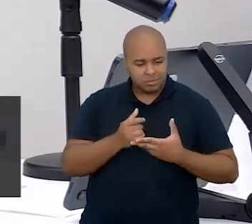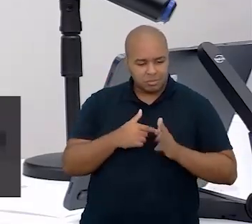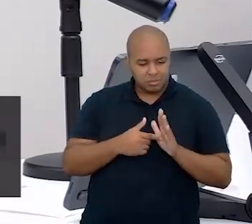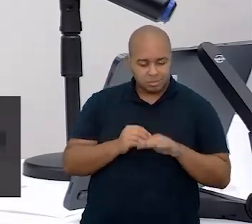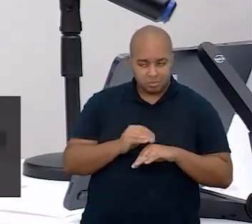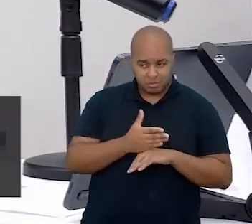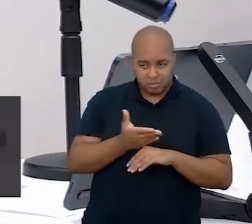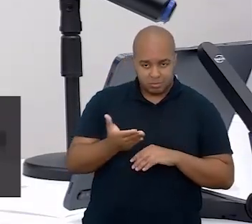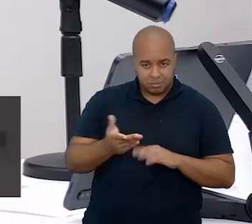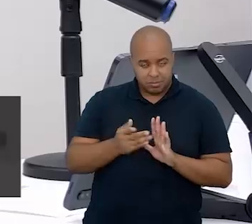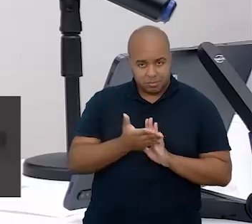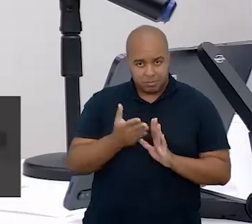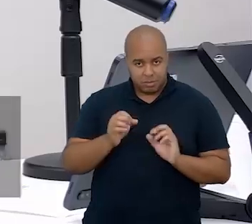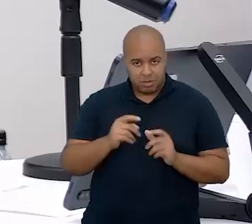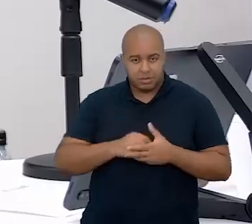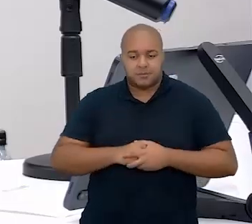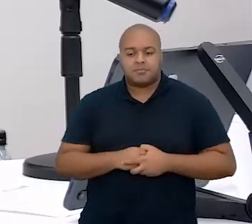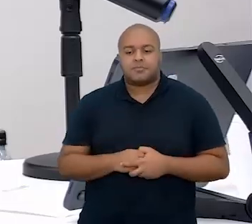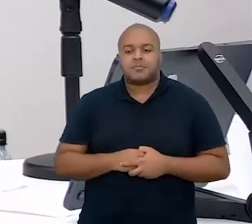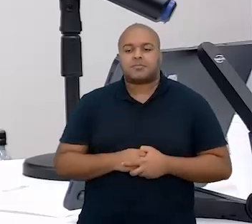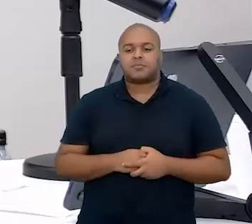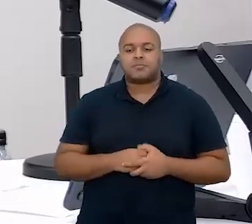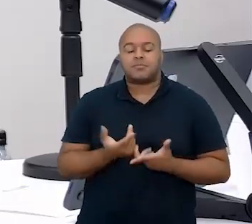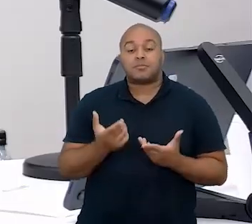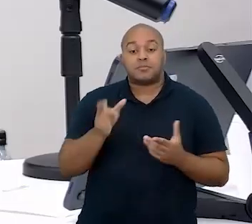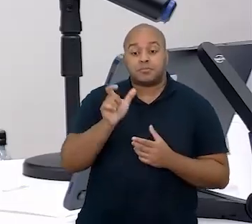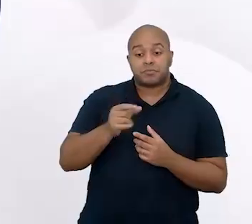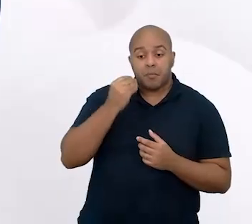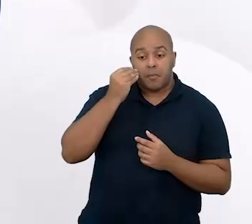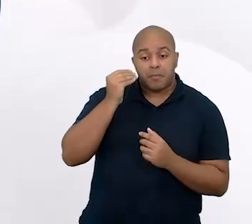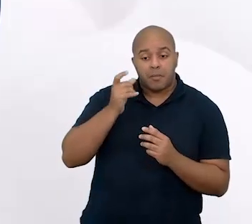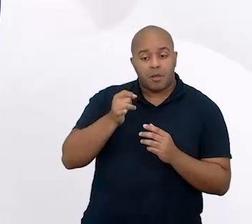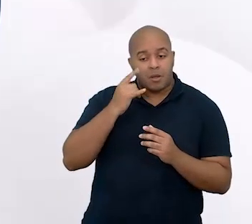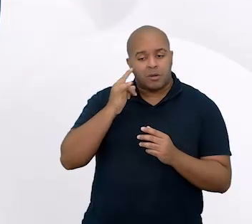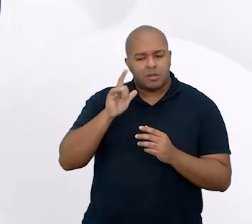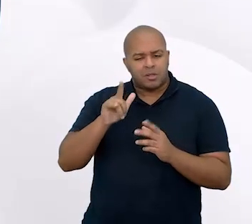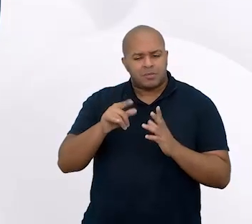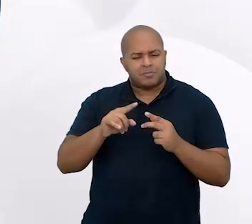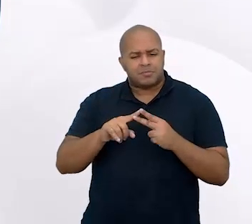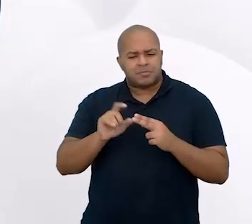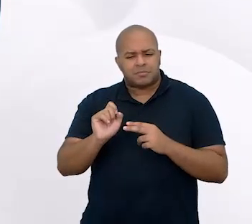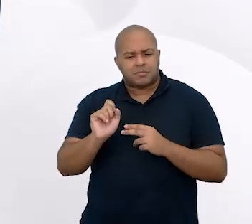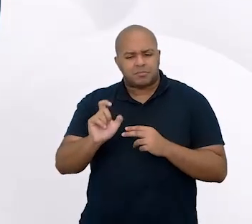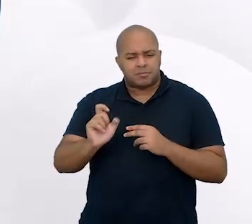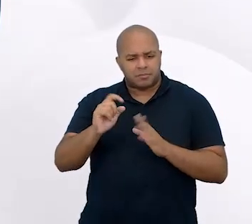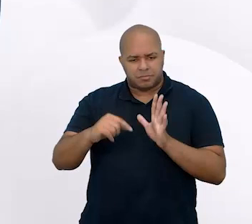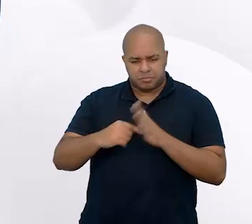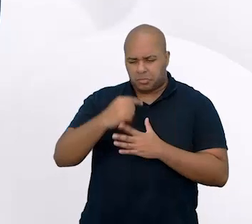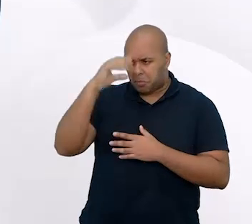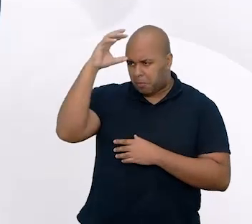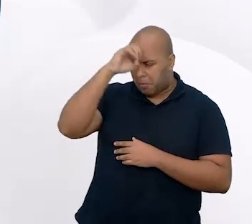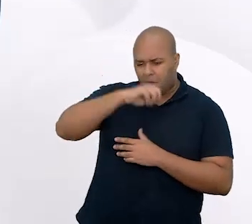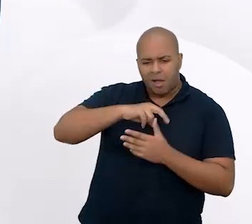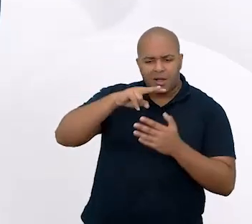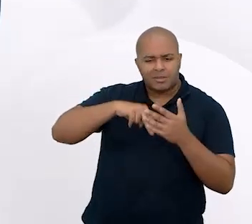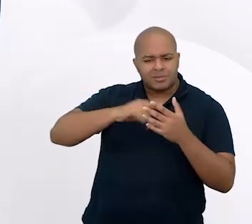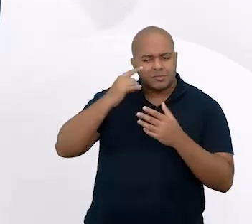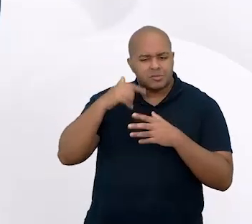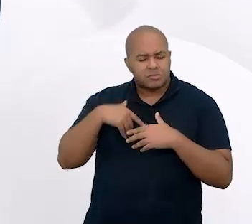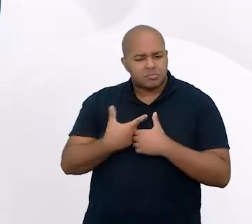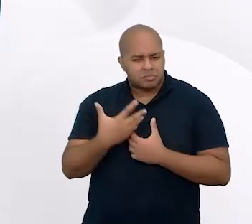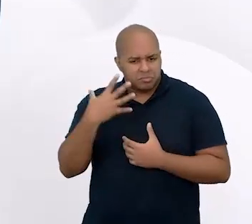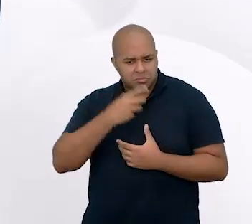compartilhar com vocês. E essa experiência é a seguinte. Aprendi a ler, que